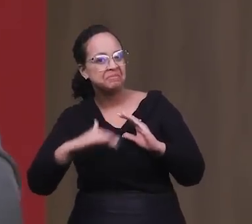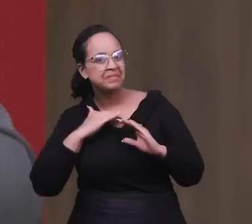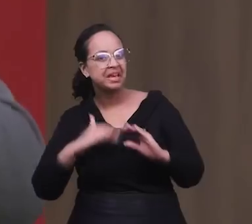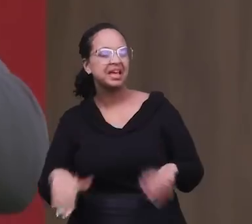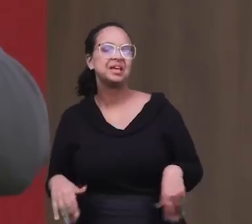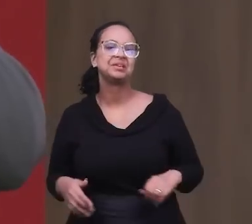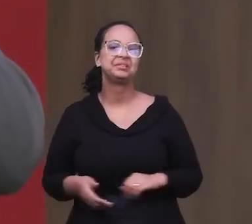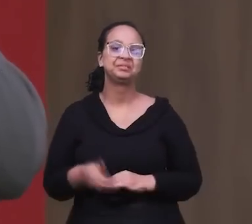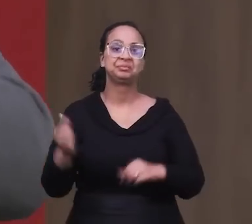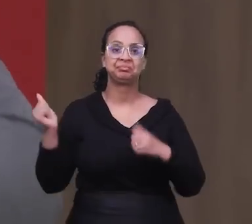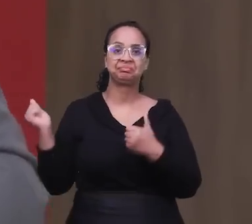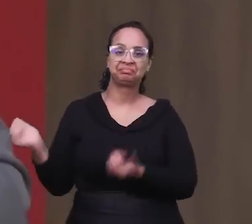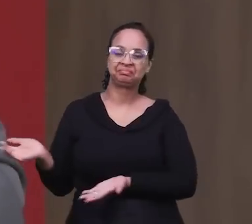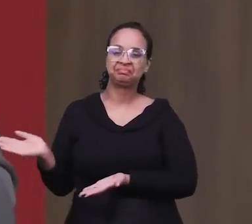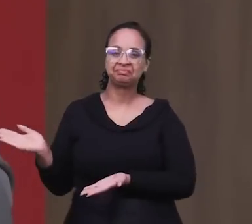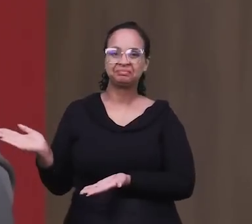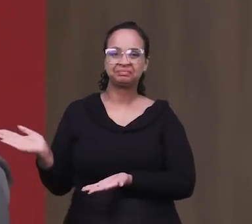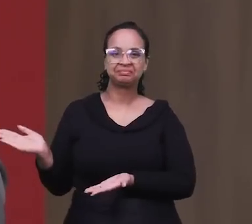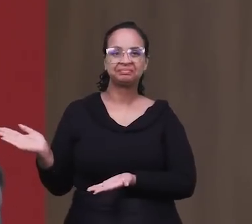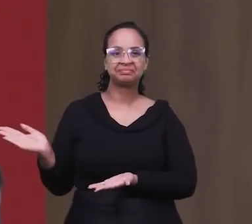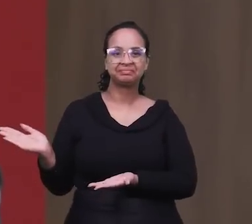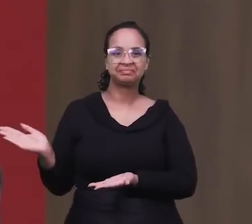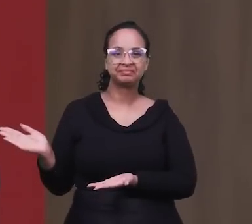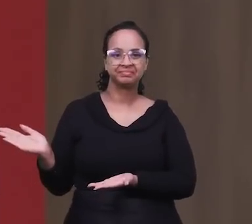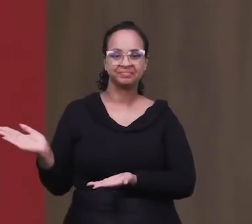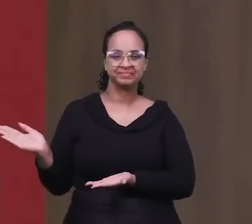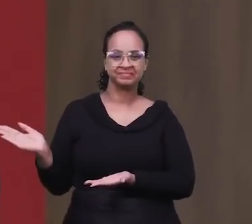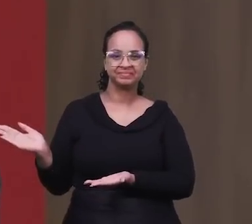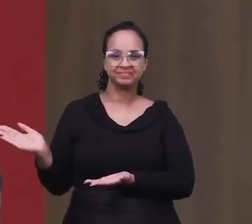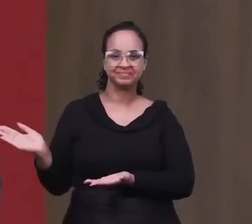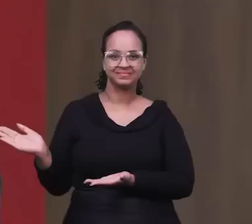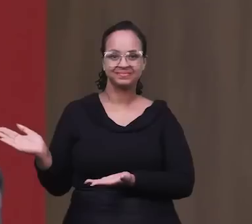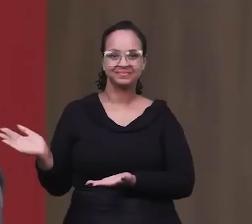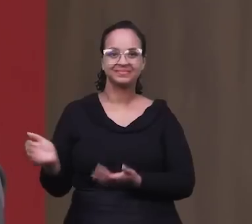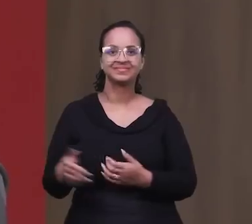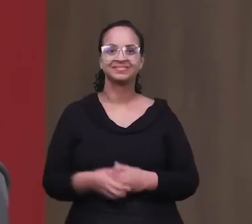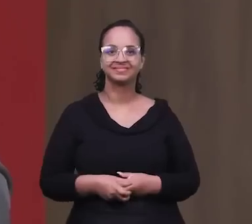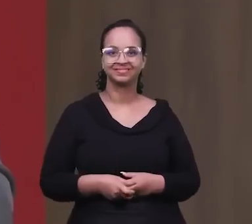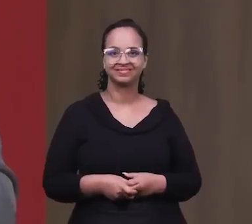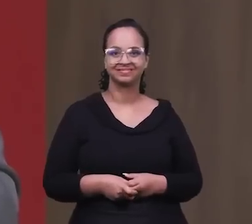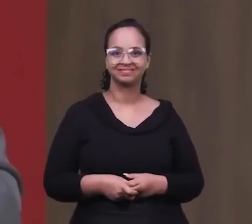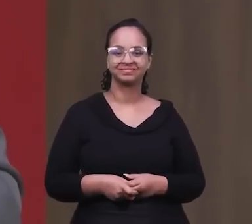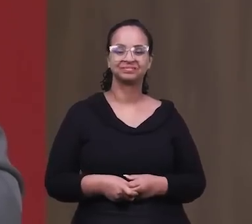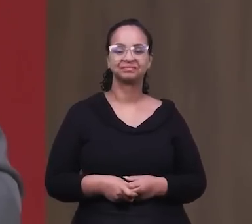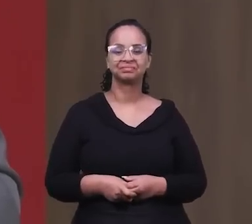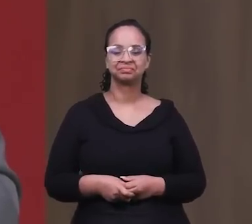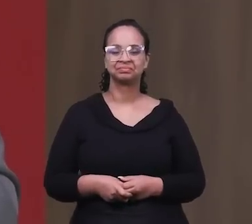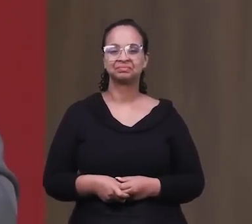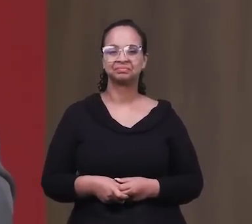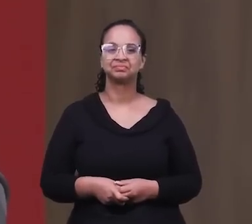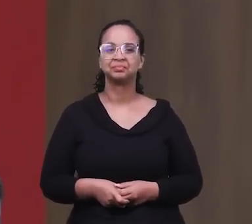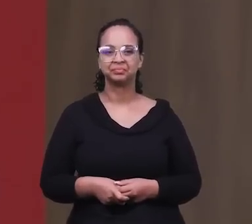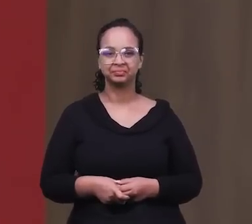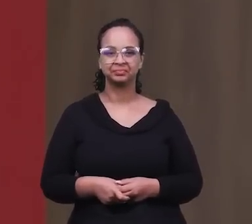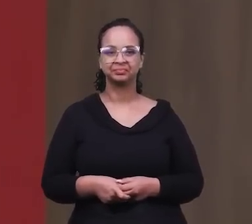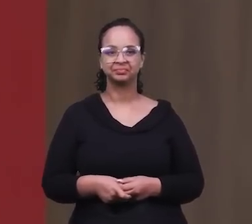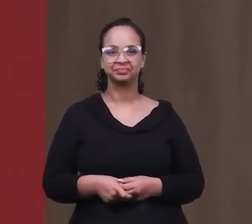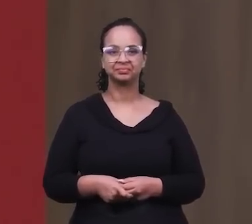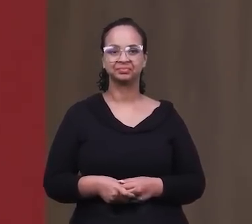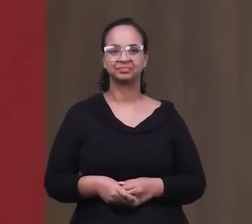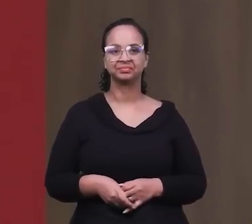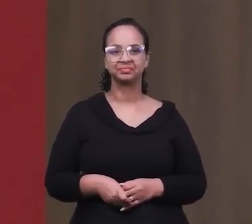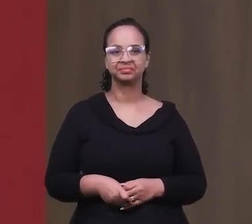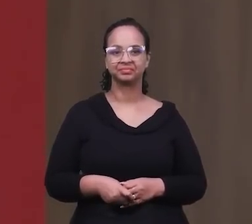produção o e-mail é manainews arroba radiomanaim ponto com ponto br manainews arroba radiomanaim